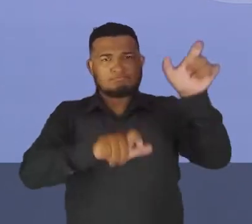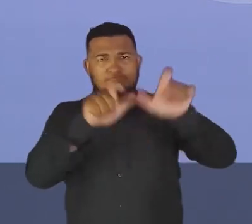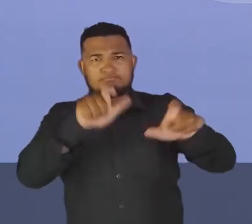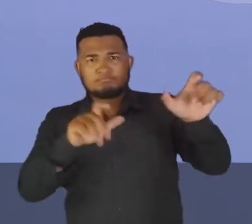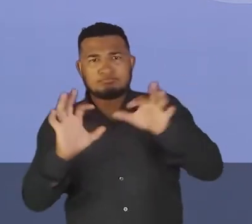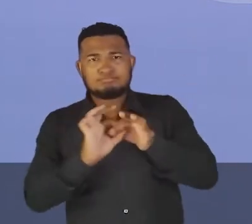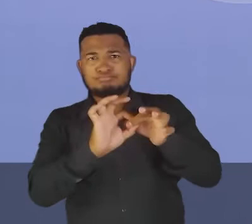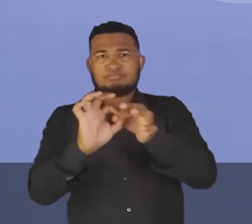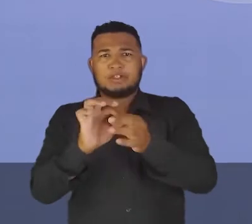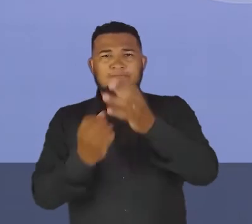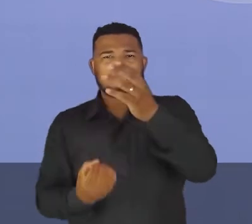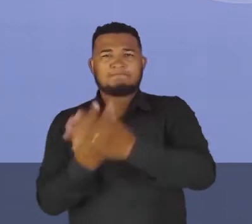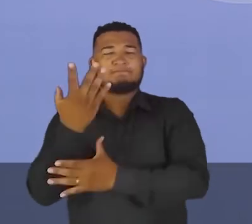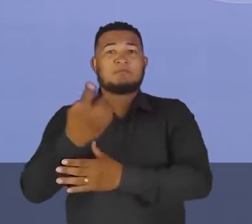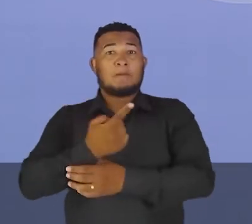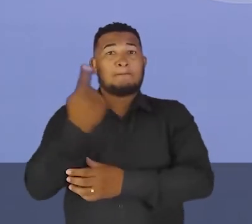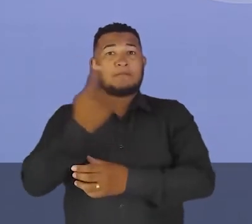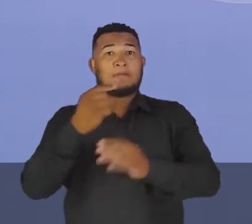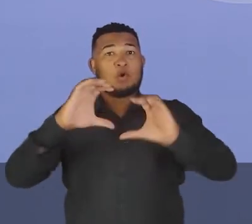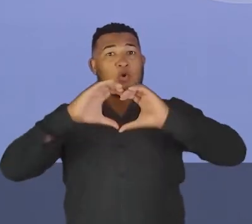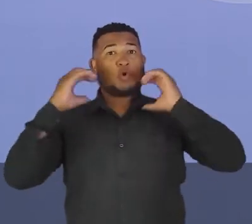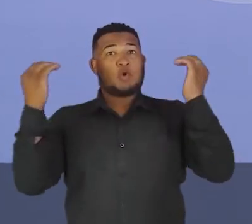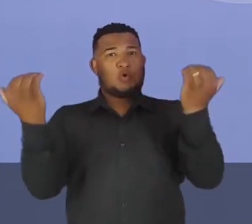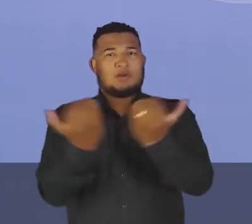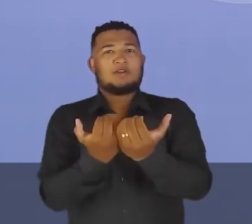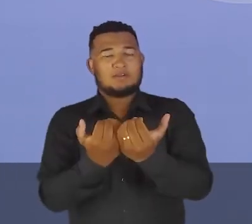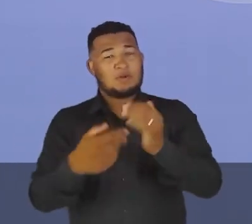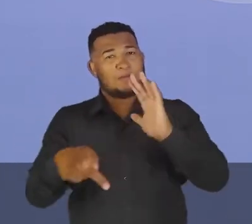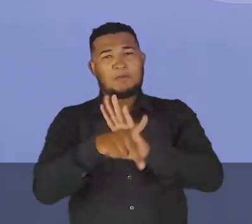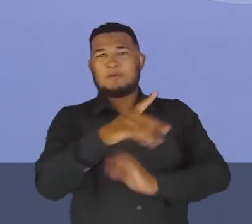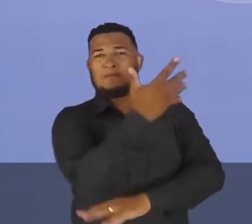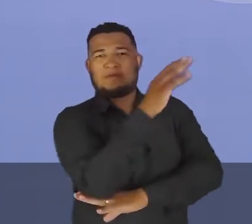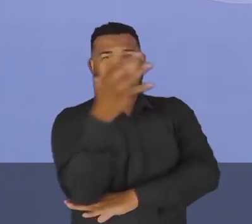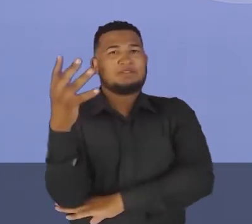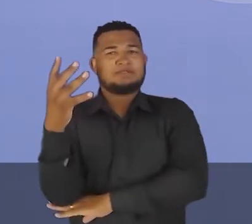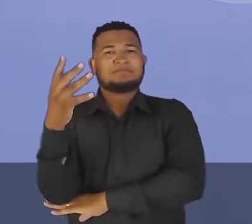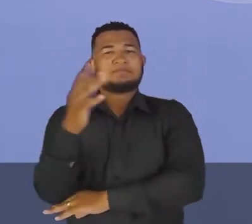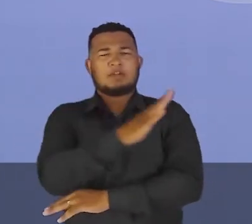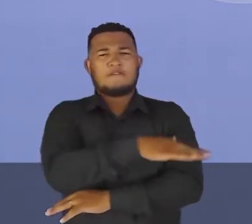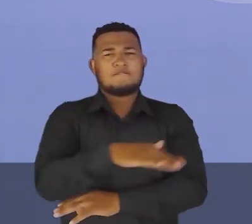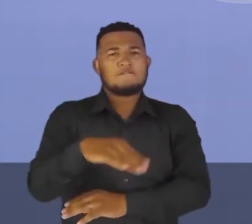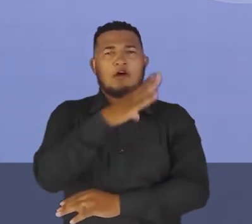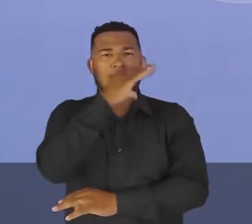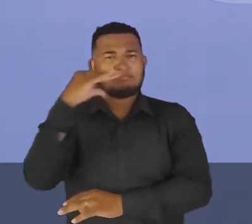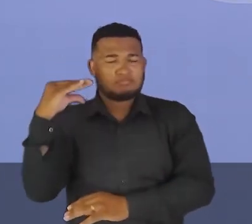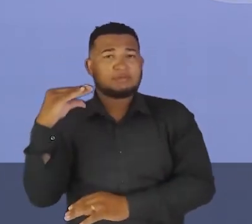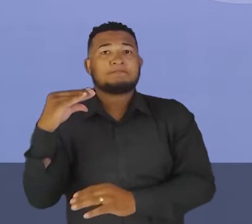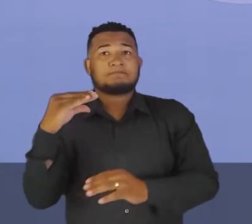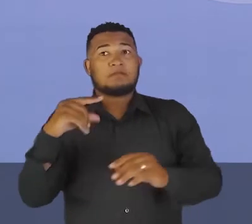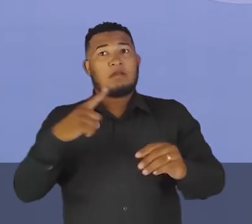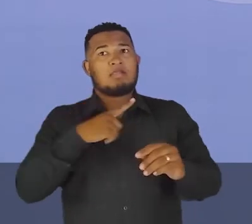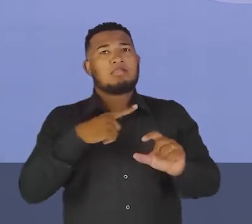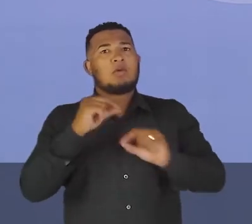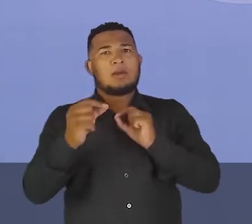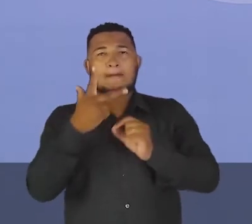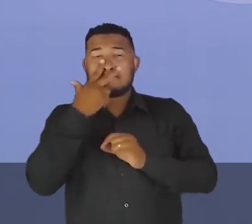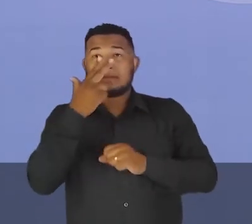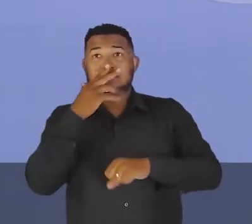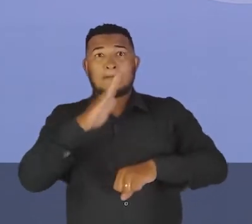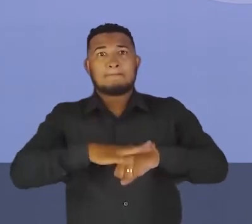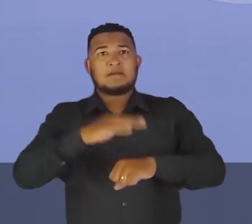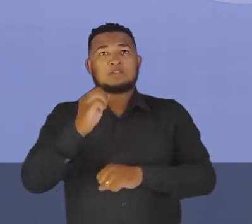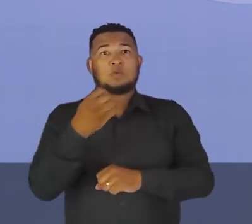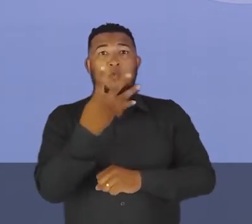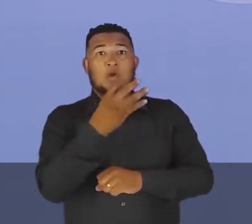aconteceu, então, o primeiro congresso infantil juvenil do meio ambiente, né? E dali, então, a gente teve ali a presença de mais de 400